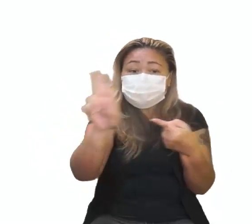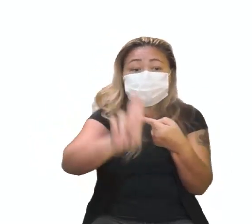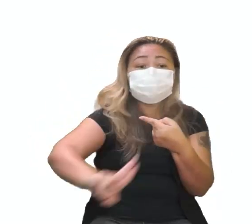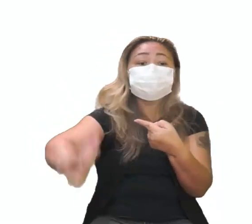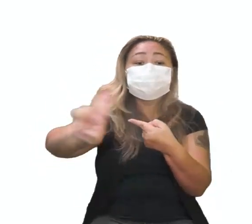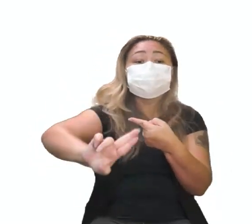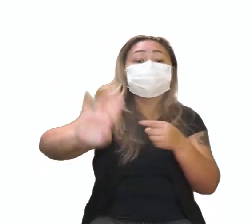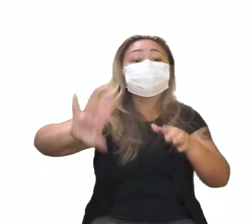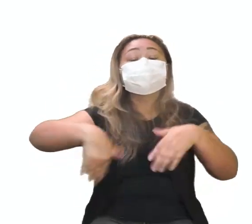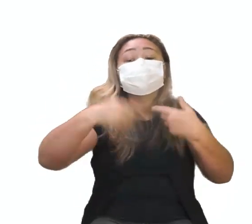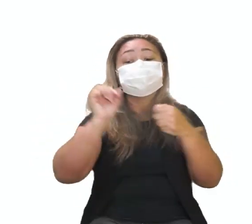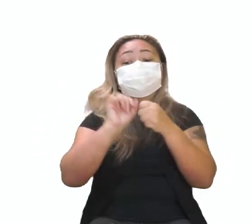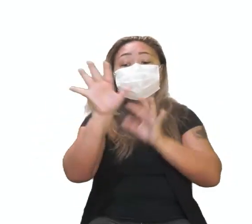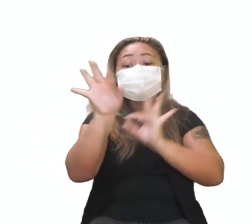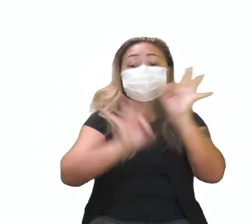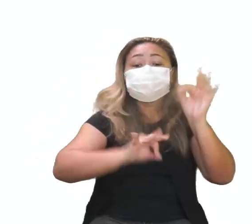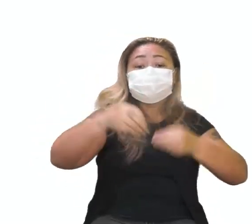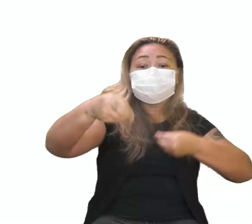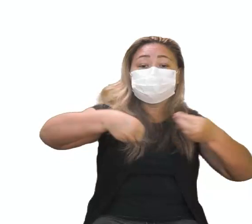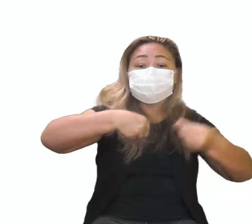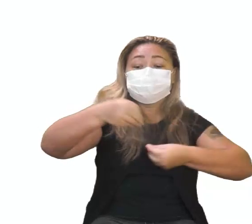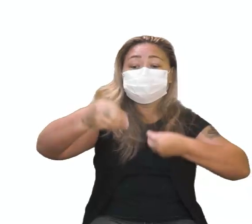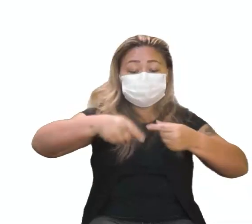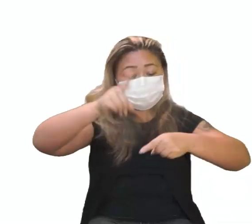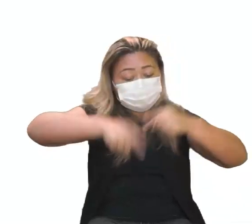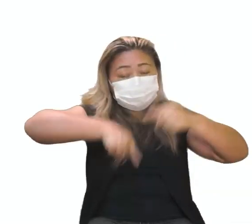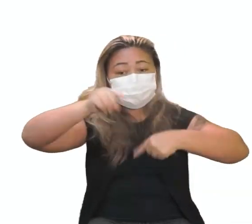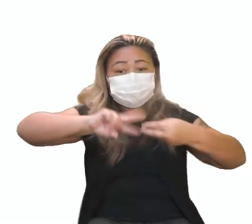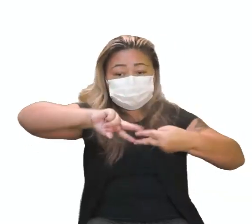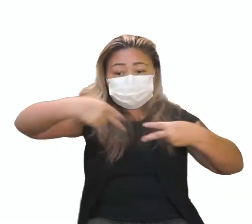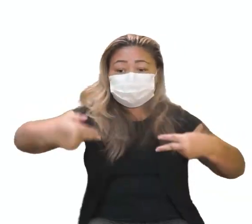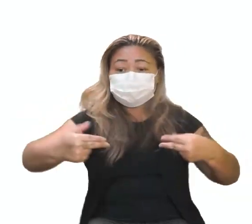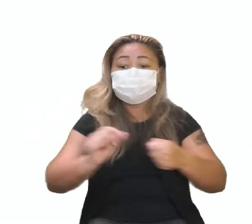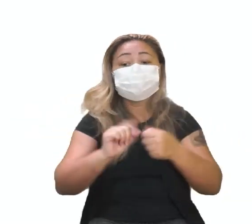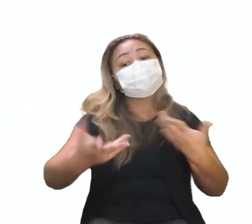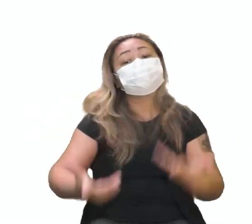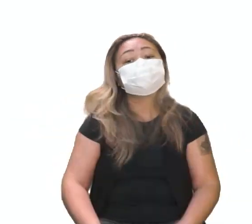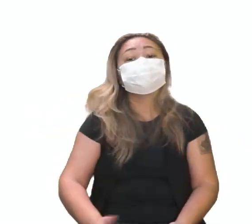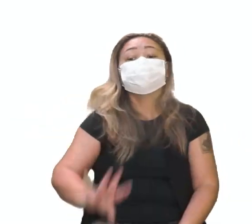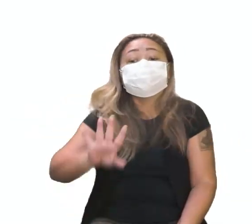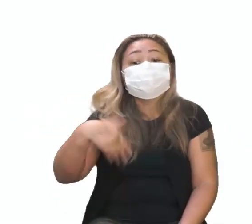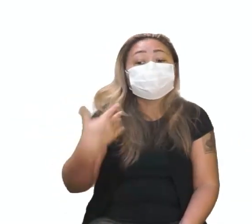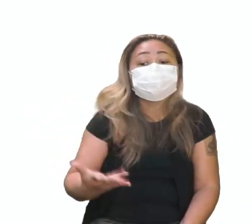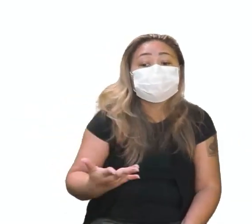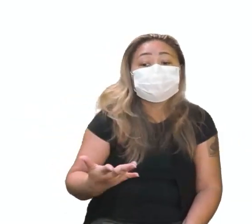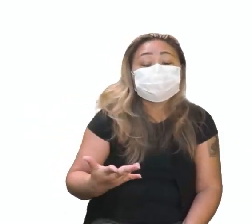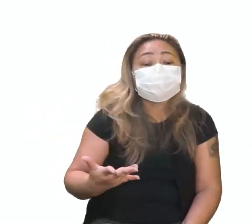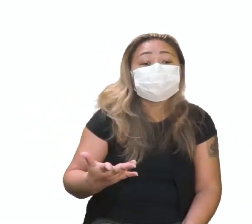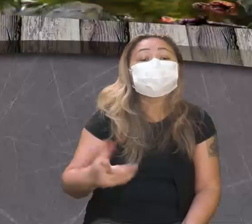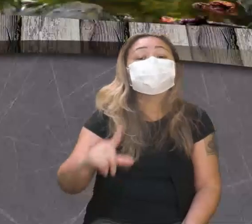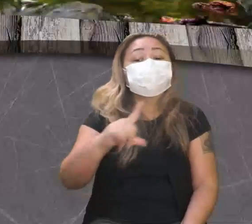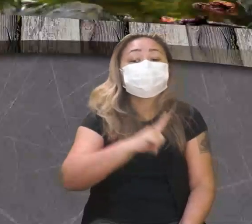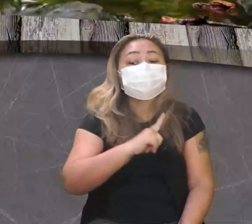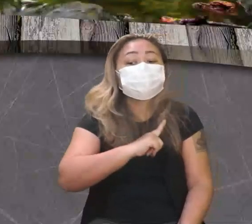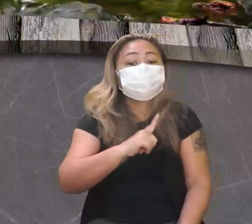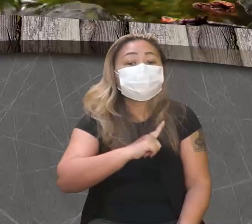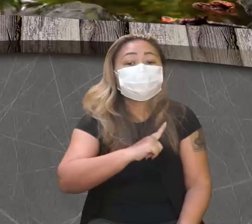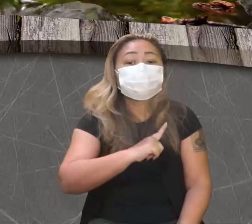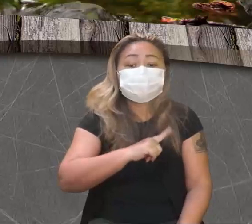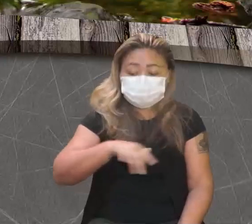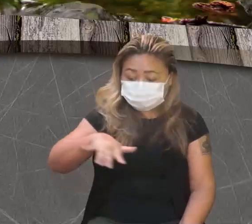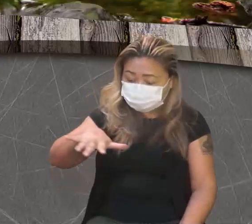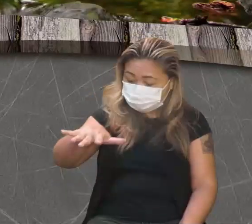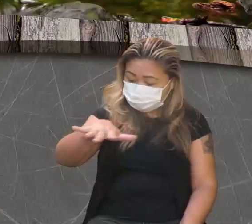utilizada quando se faz manipulação do material genético. Então, existe uma